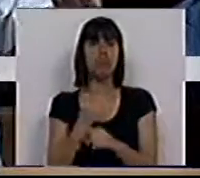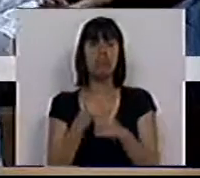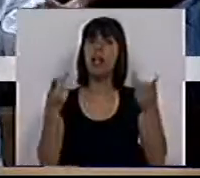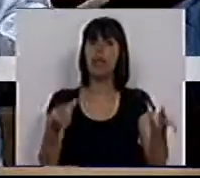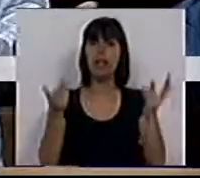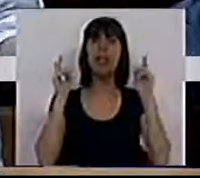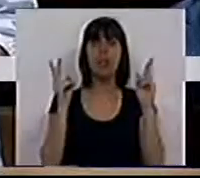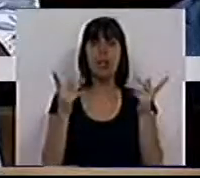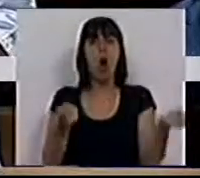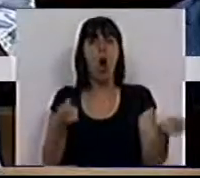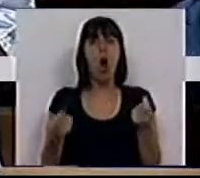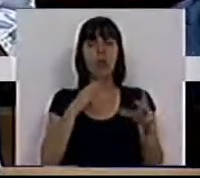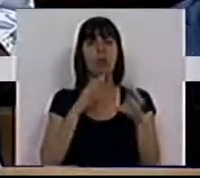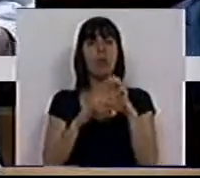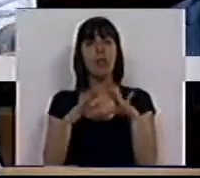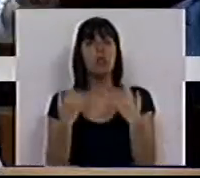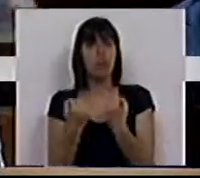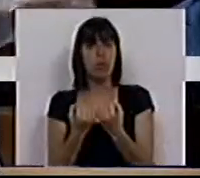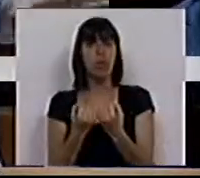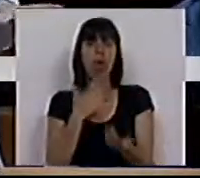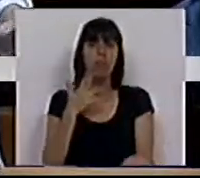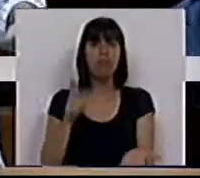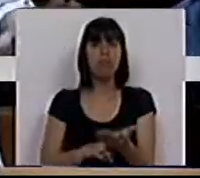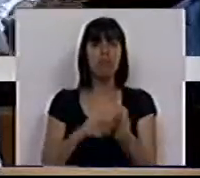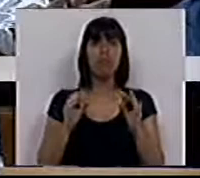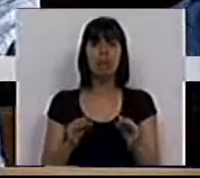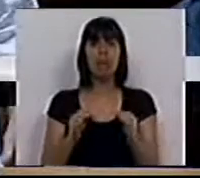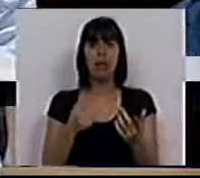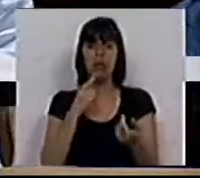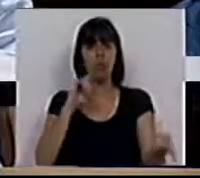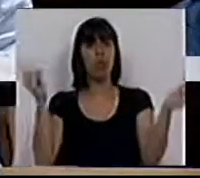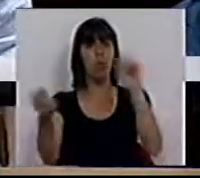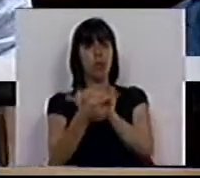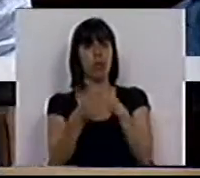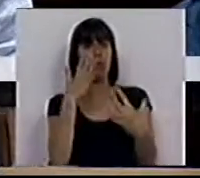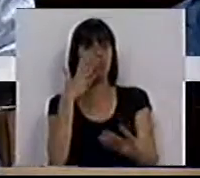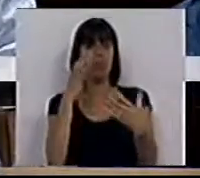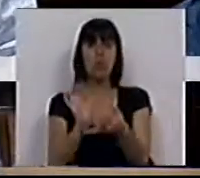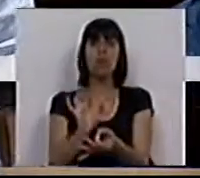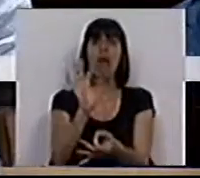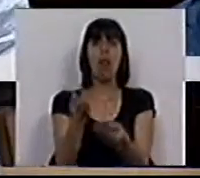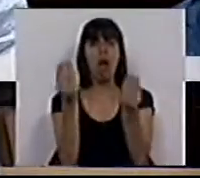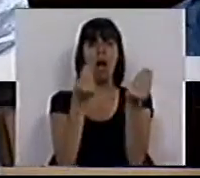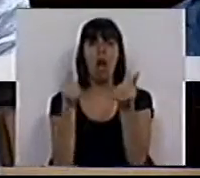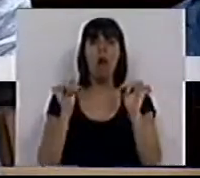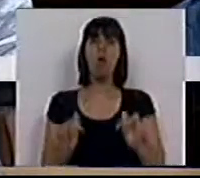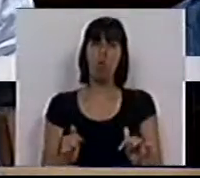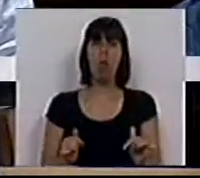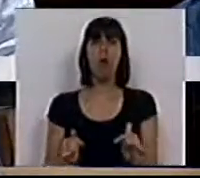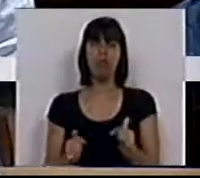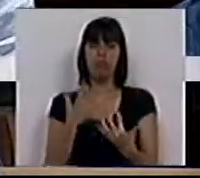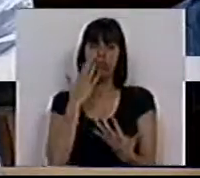mesma liberdade dos órgãos de comunicação social, a realidade desmente. E os sinais são hoje